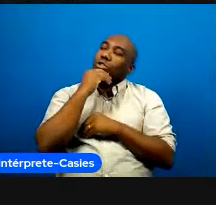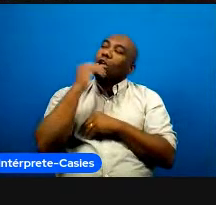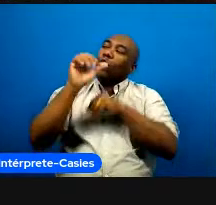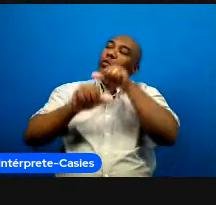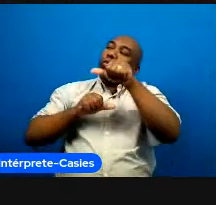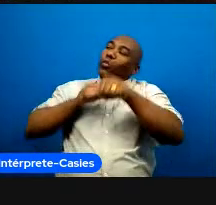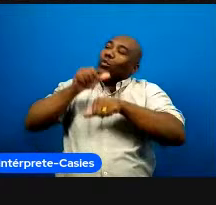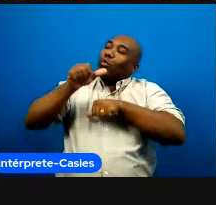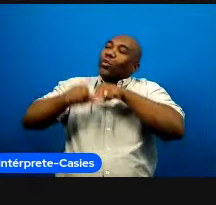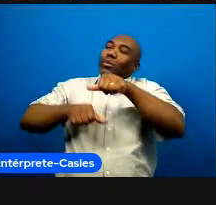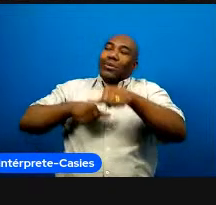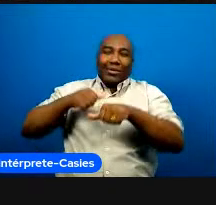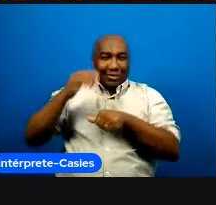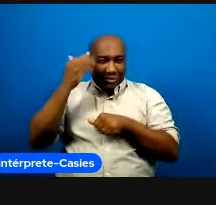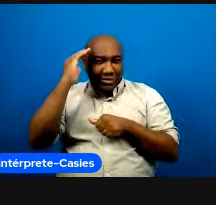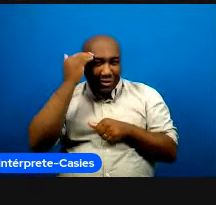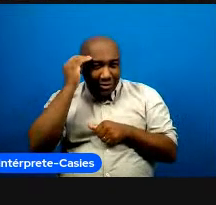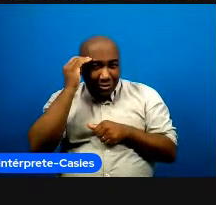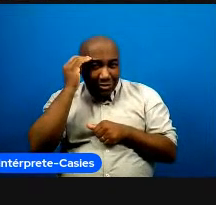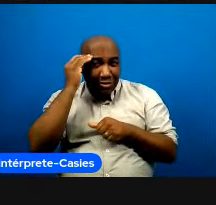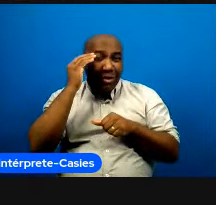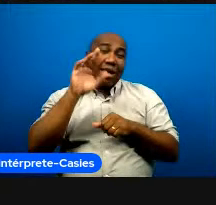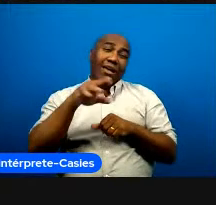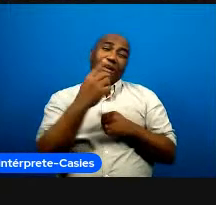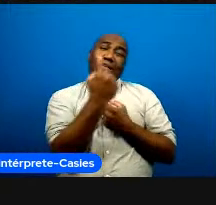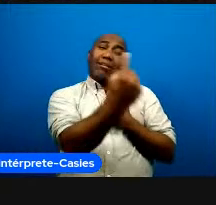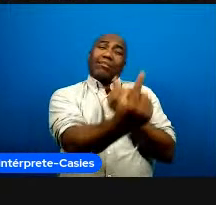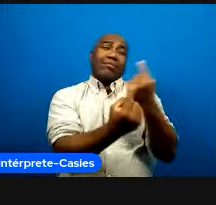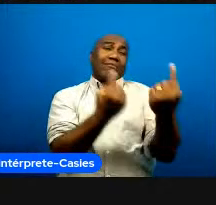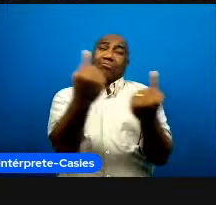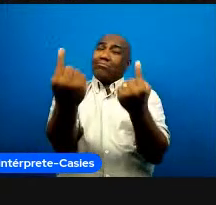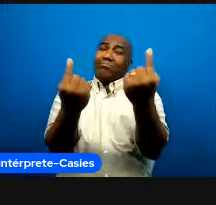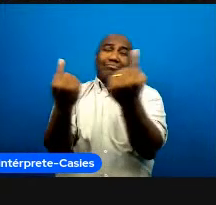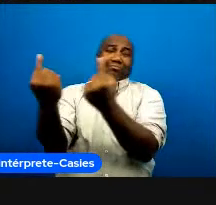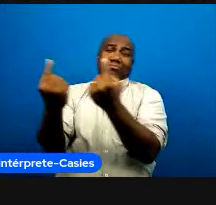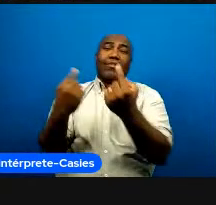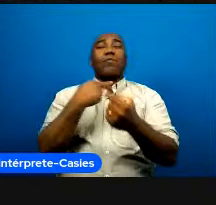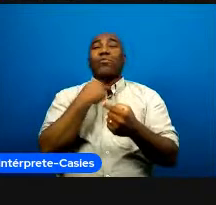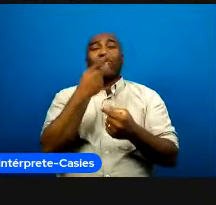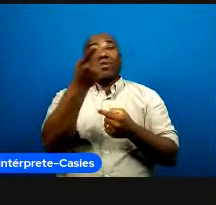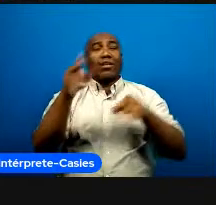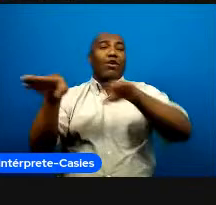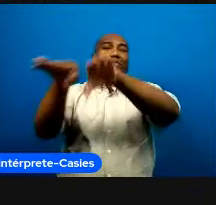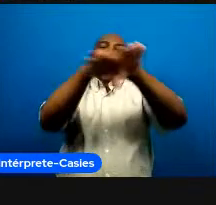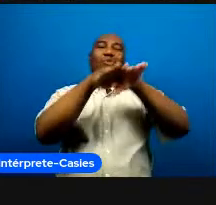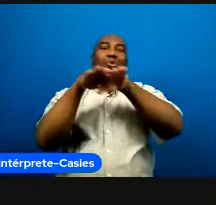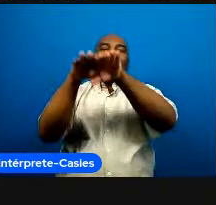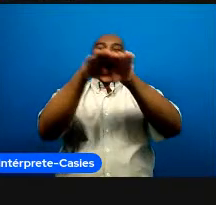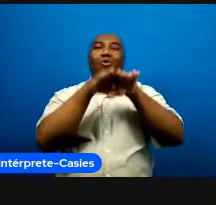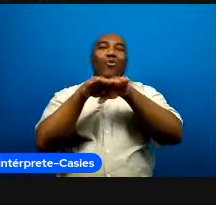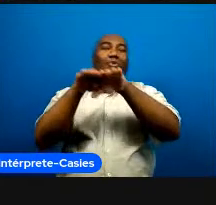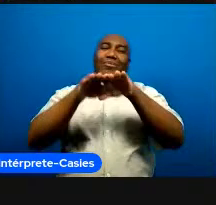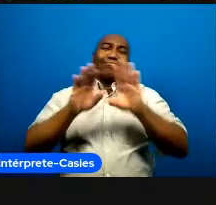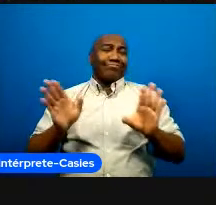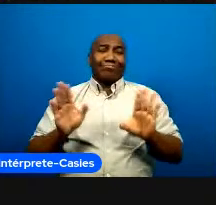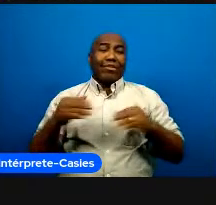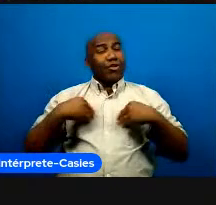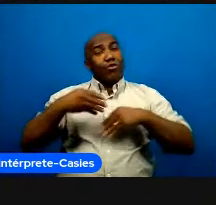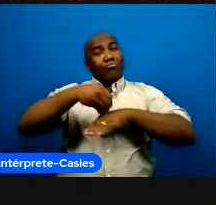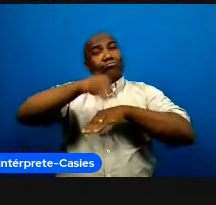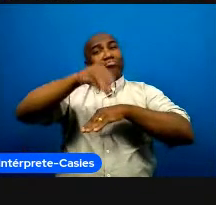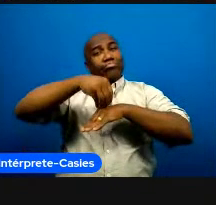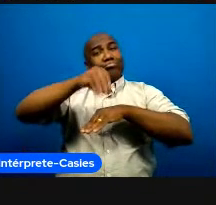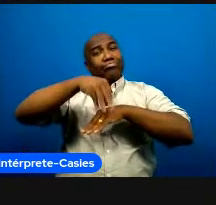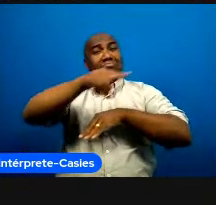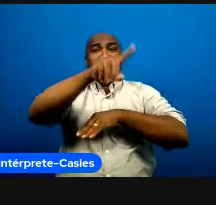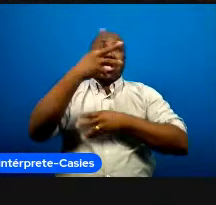toda essa riqueza individualidade a gente começa a pensar quais são os espaços então em que essa formação acontece ela pode